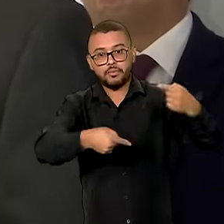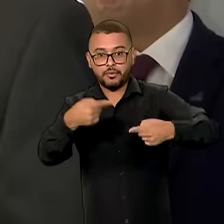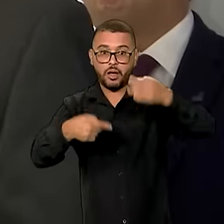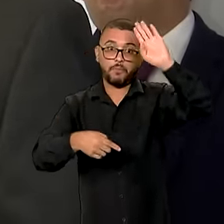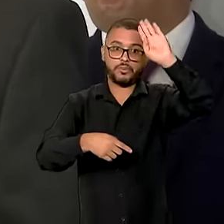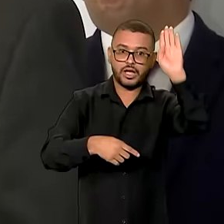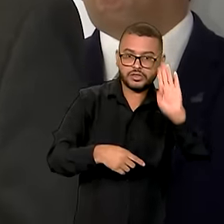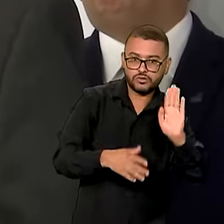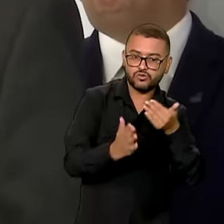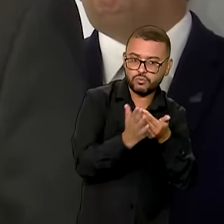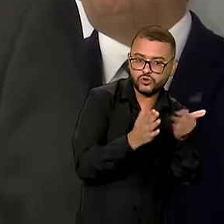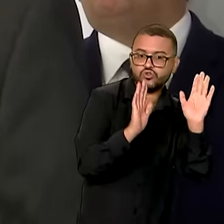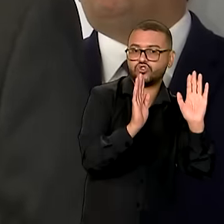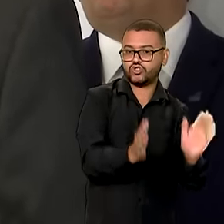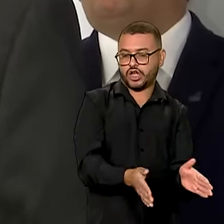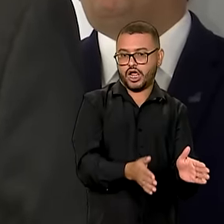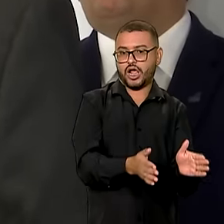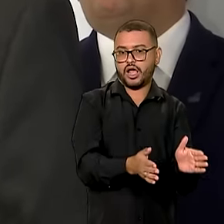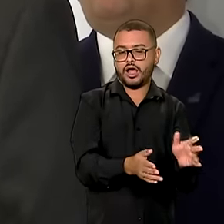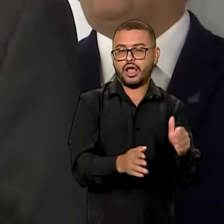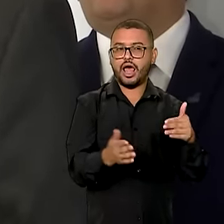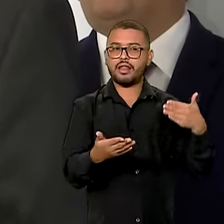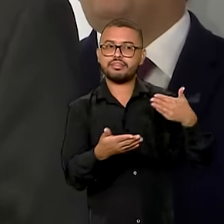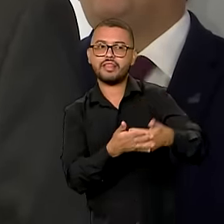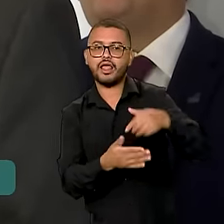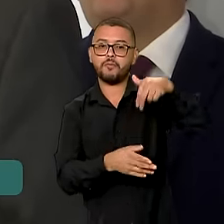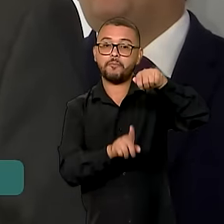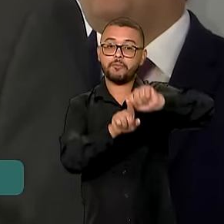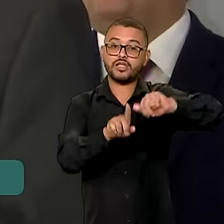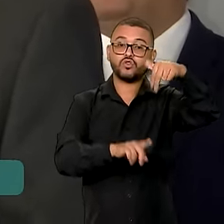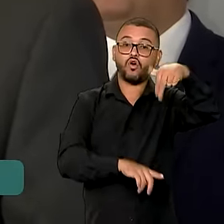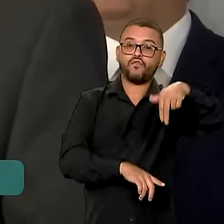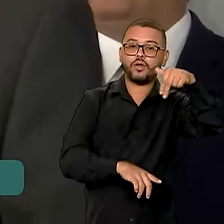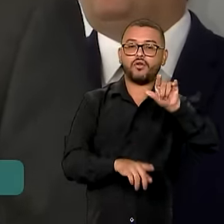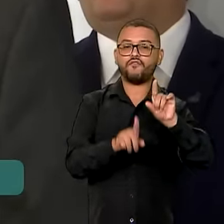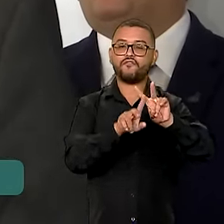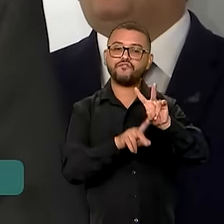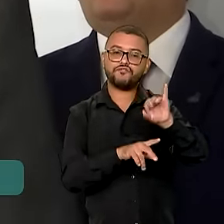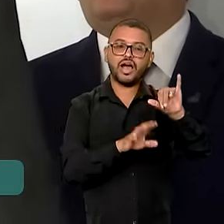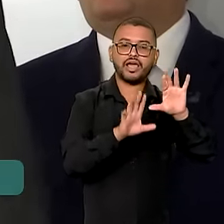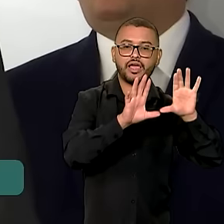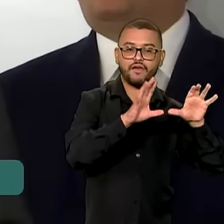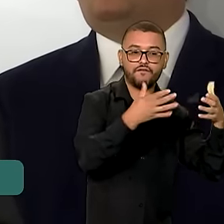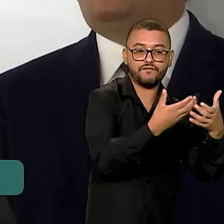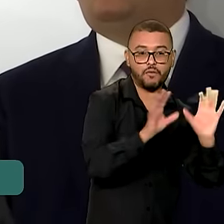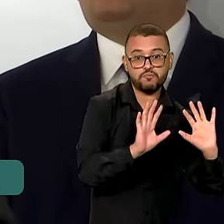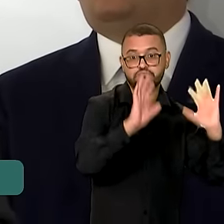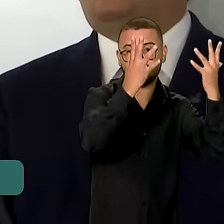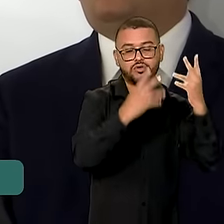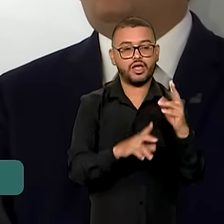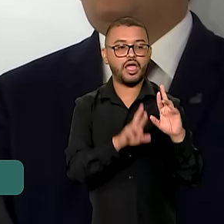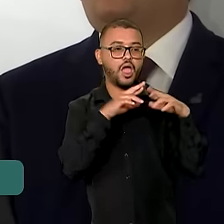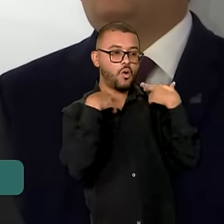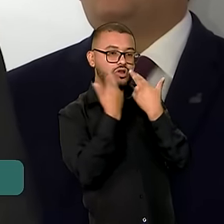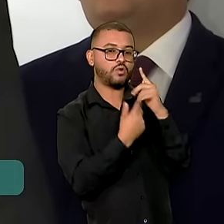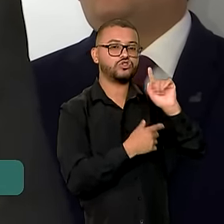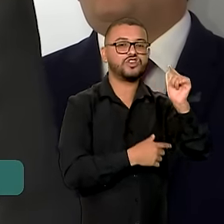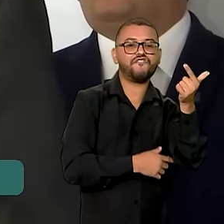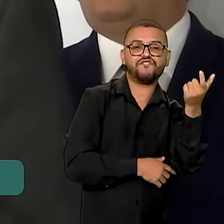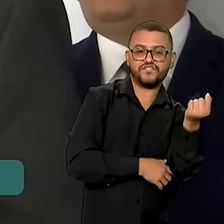até novembro, onde vai acontecer dois grandes eventos. A reunião do G20,